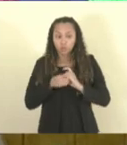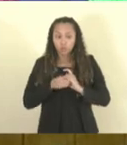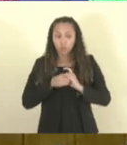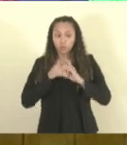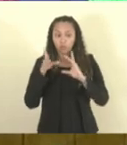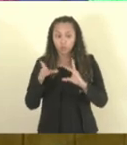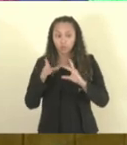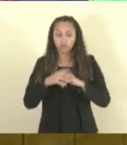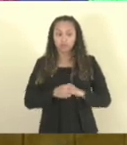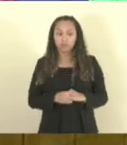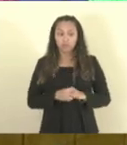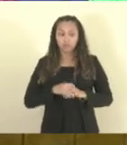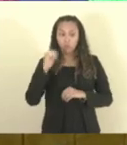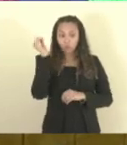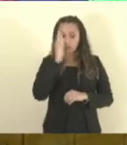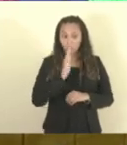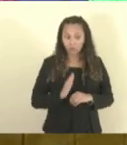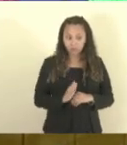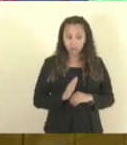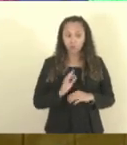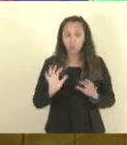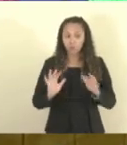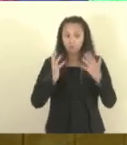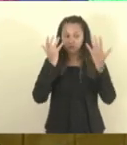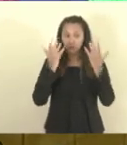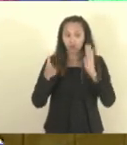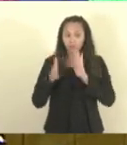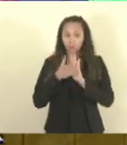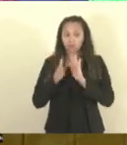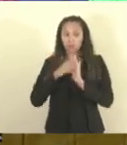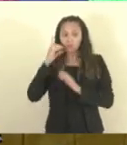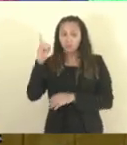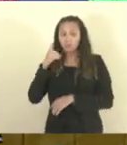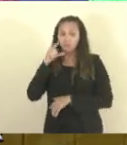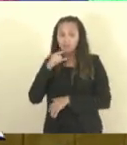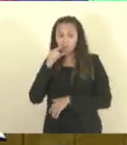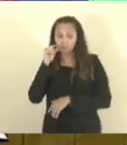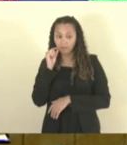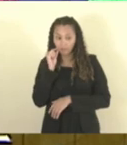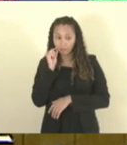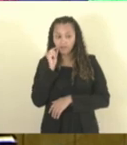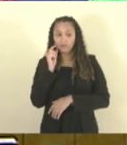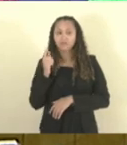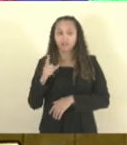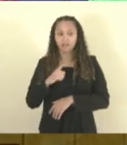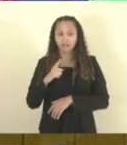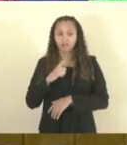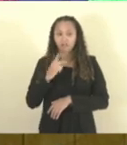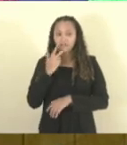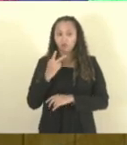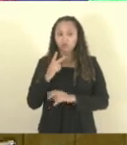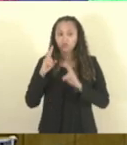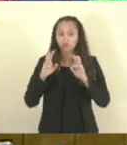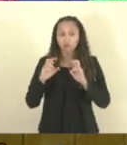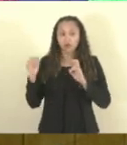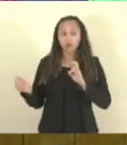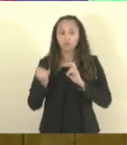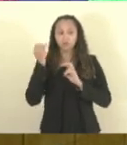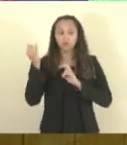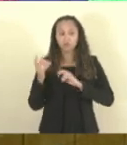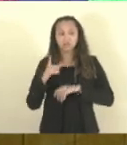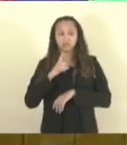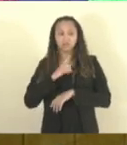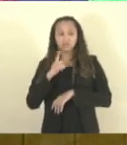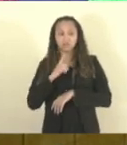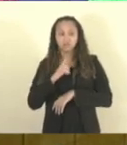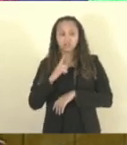memória e verdade no Brasil. O evento foi proposto pela deputada Camila Valadão. Ela ressaltou a importância de resgatar